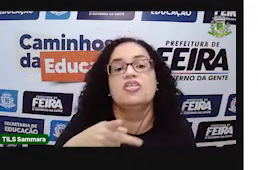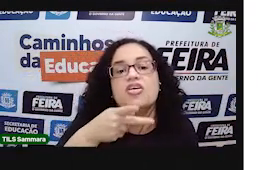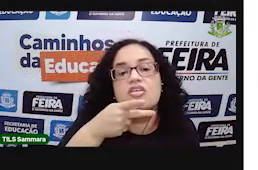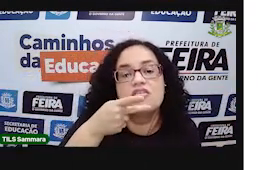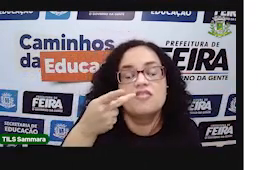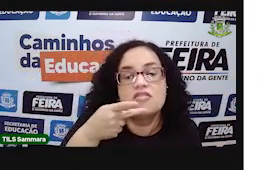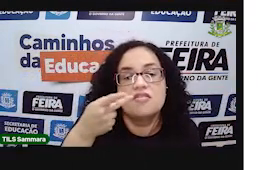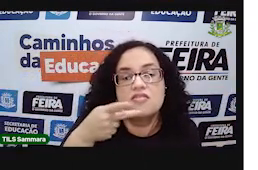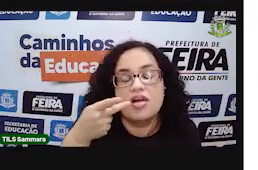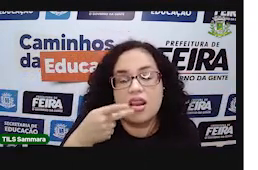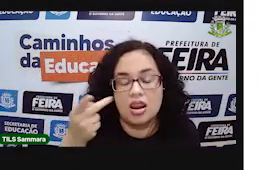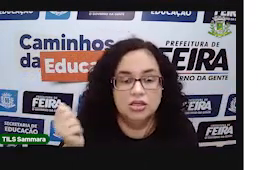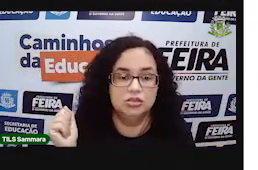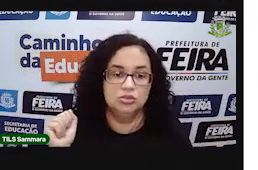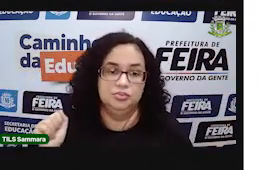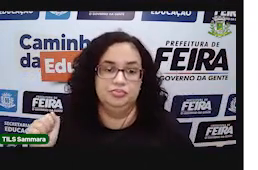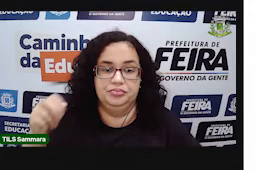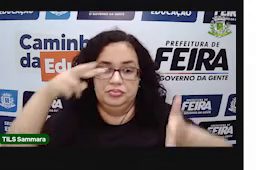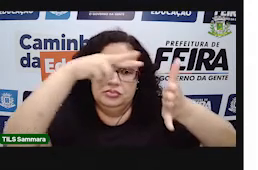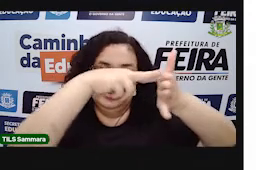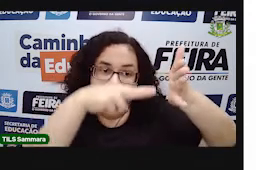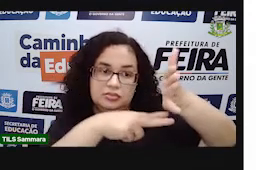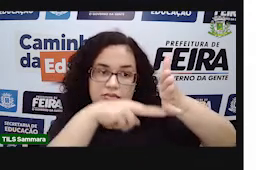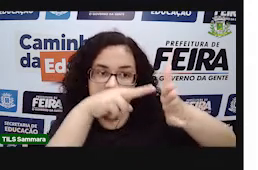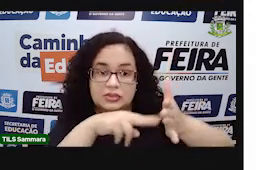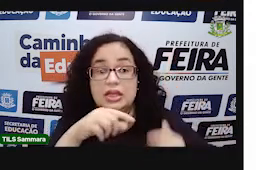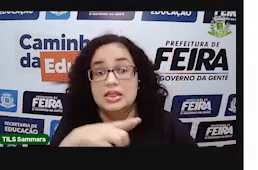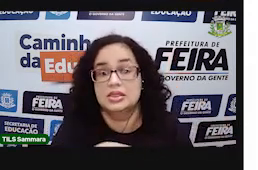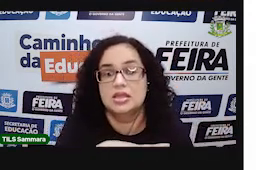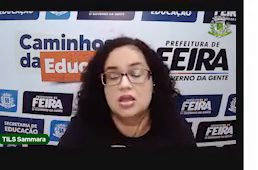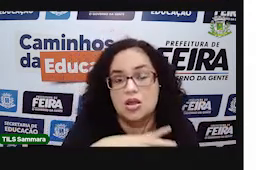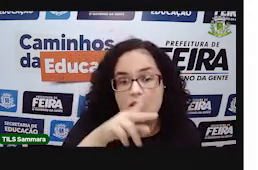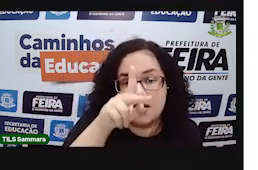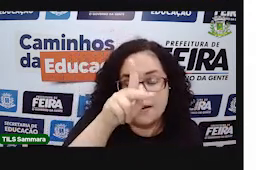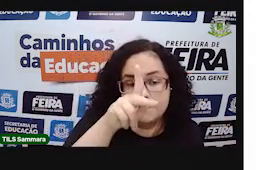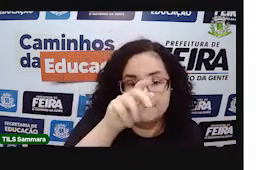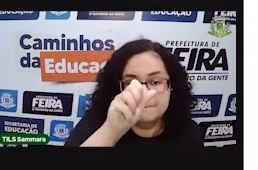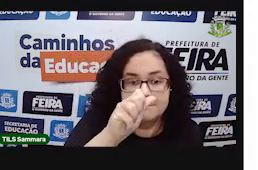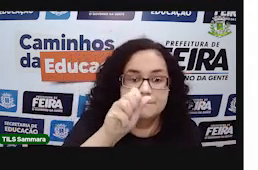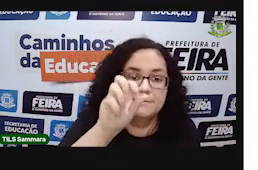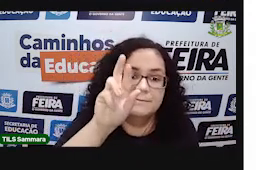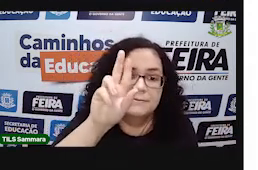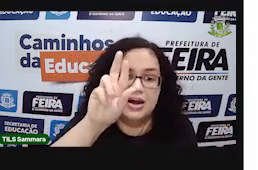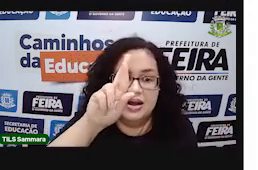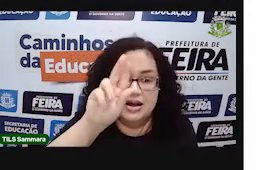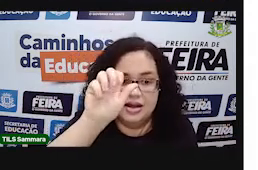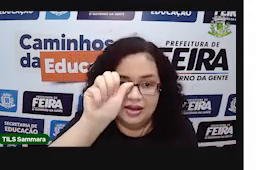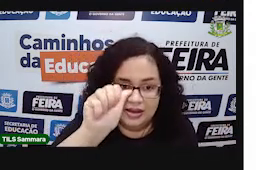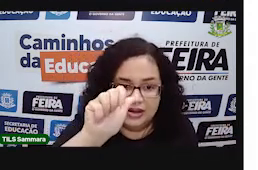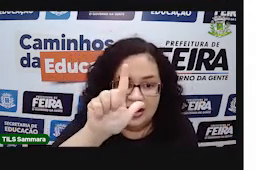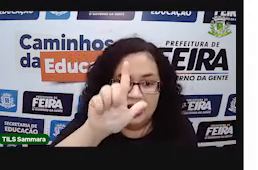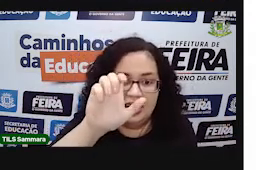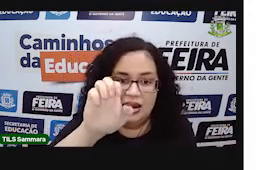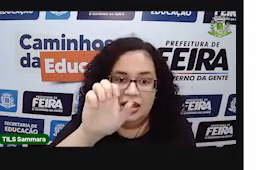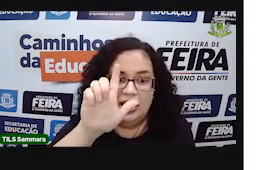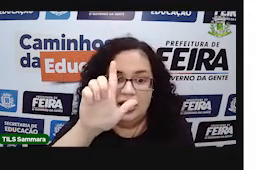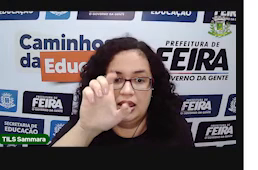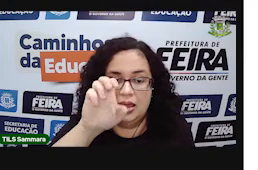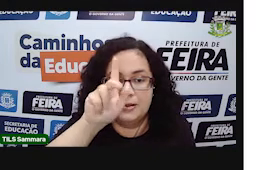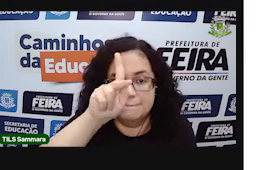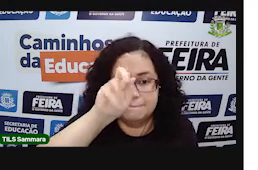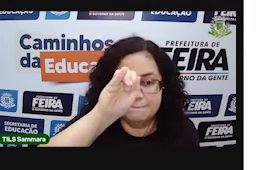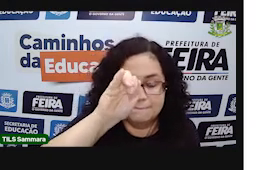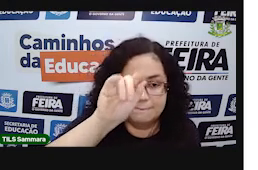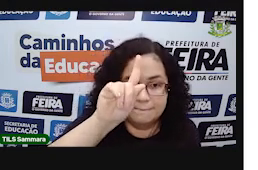são retângulos nós estamos falando de prismas. Tem o paralelepípedo esse é bem famoso